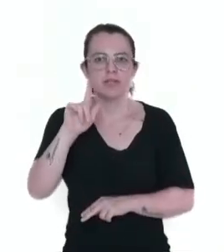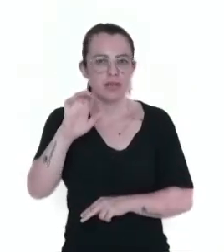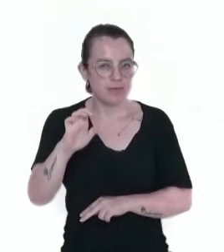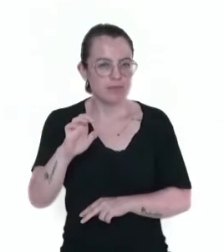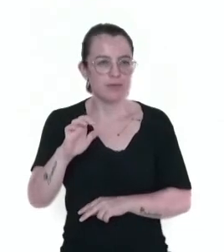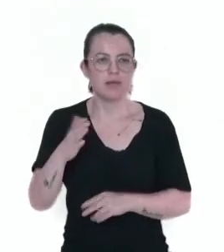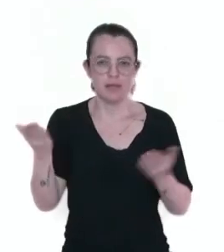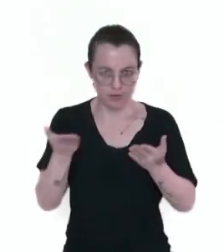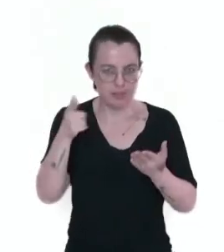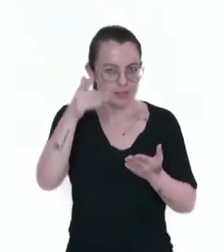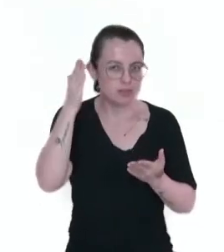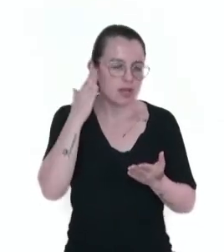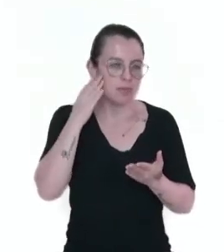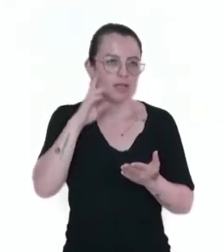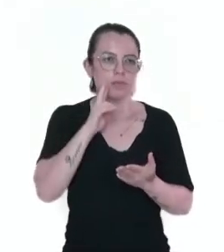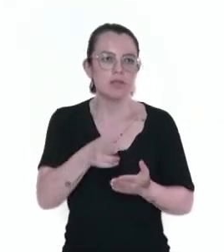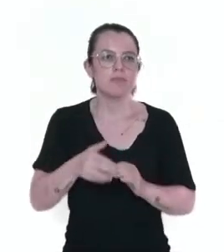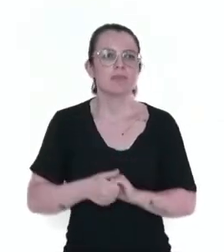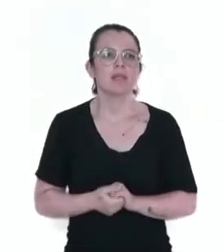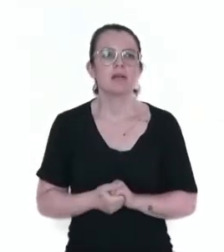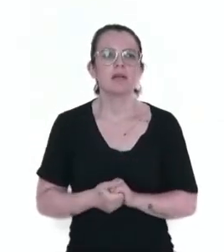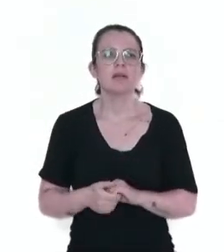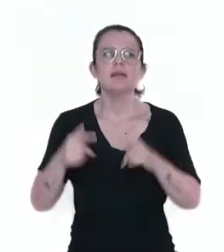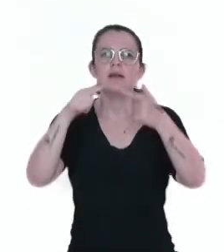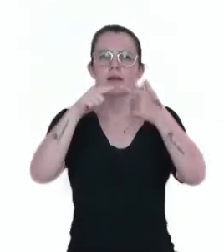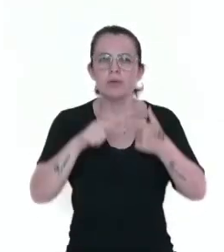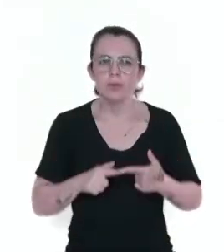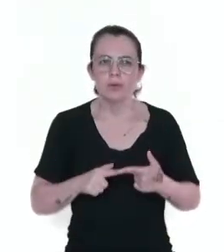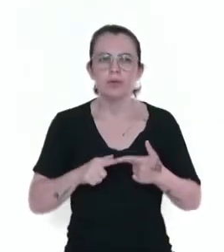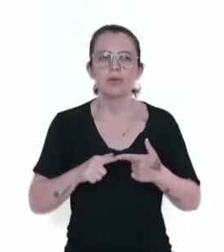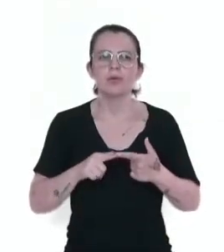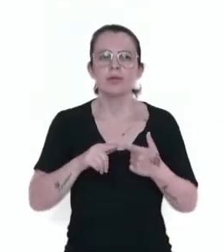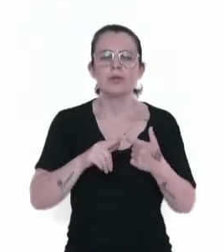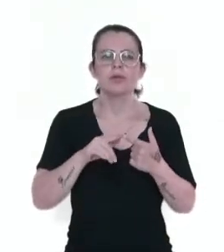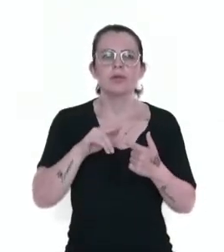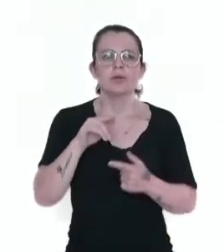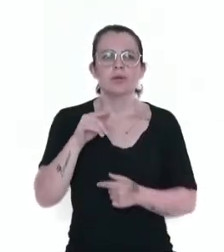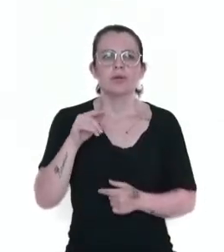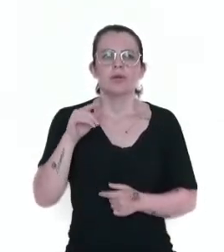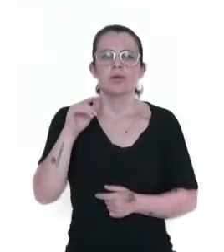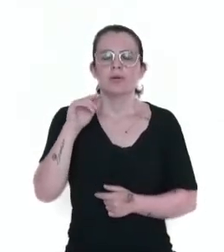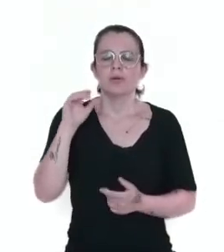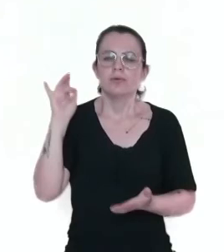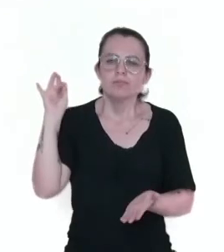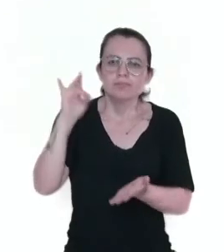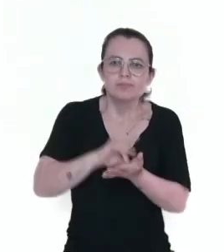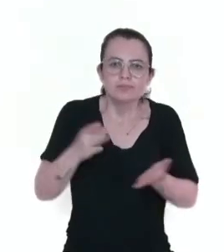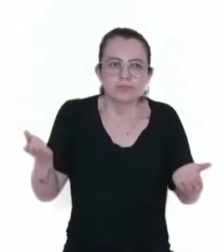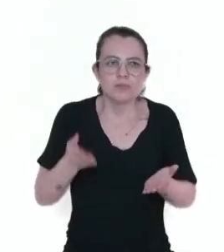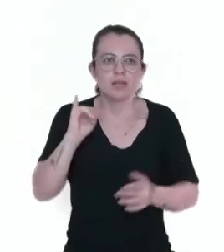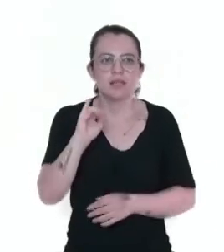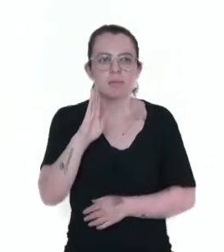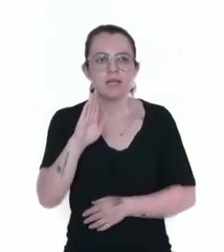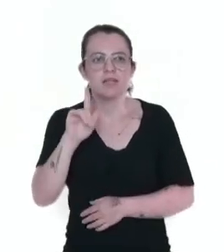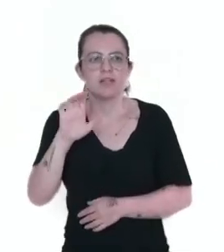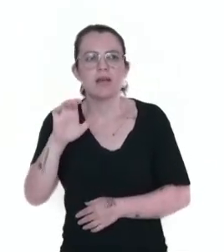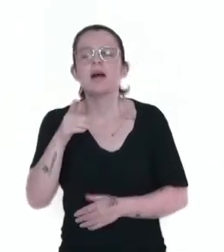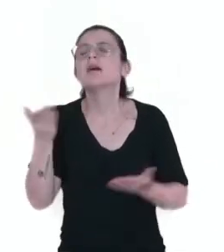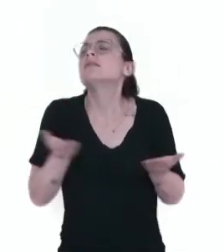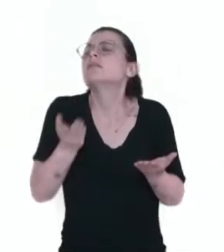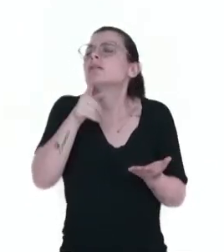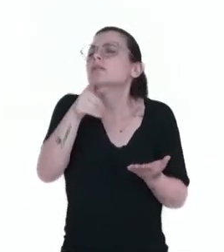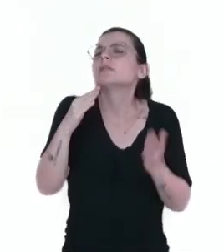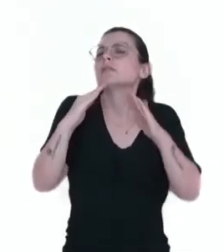nós sabemos agora, a partir do nosso estudo? E também, de acordo com a regionalização oficial do IBGE, em qual região você